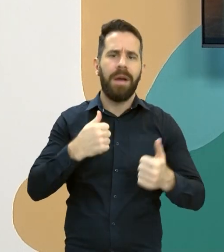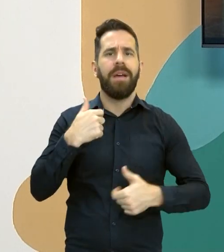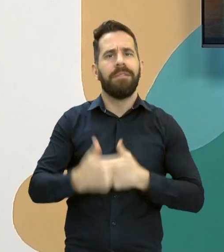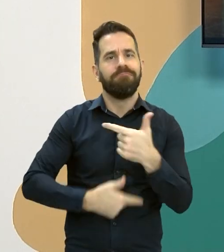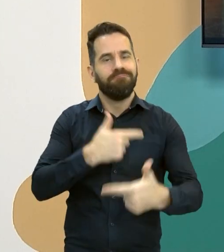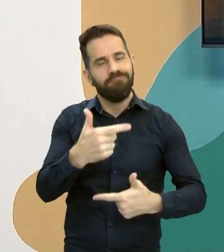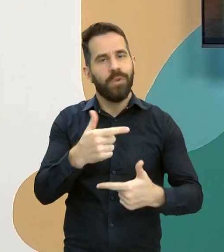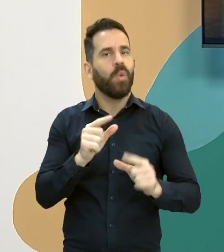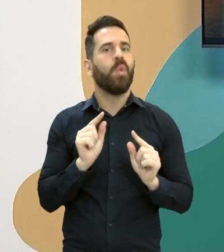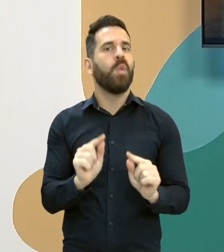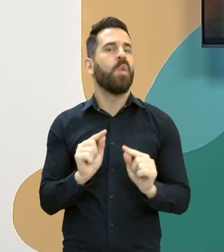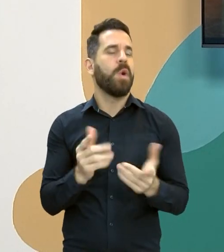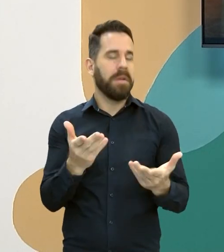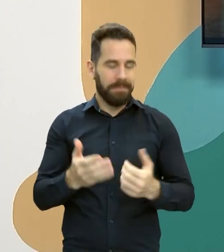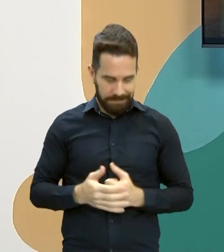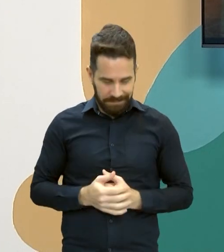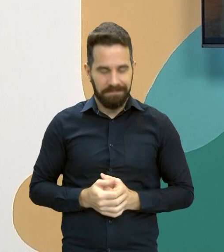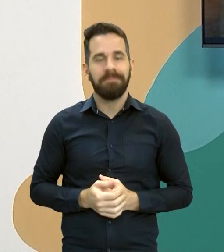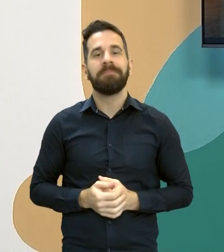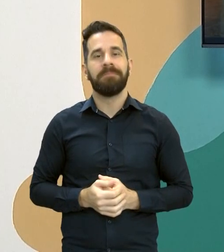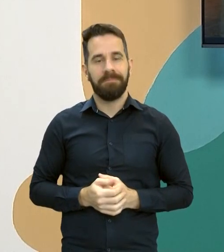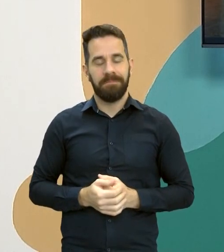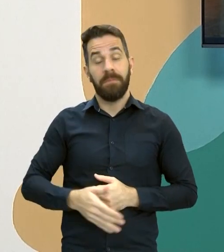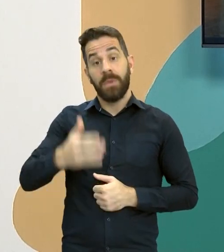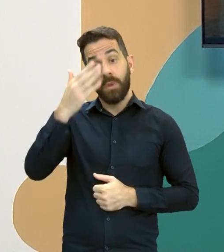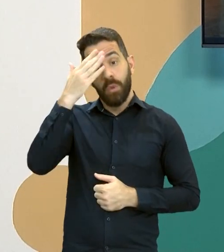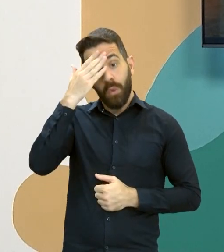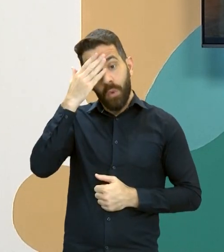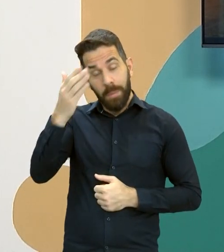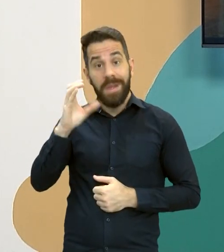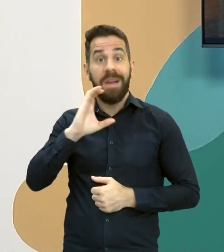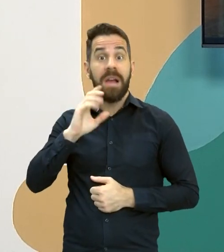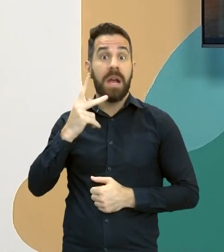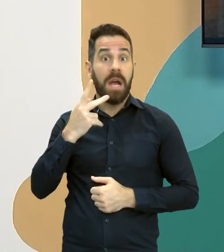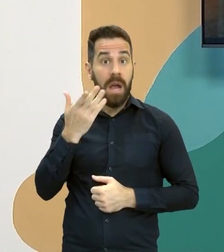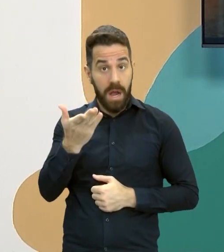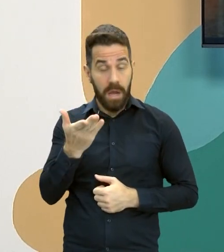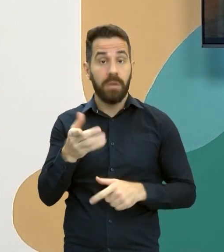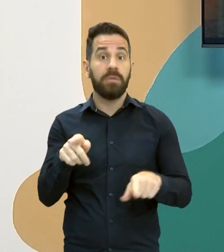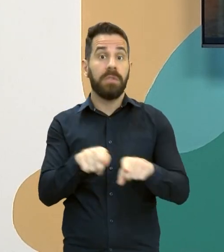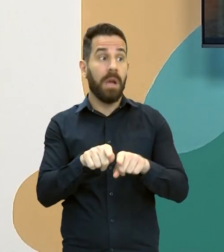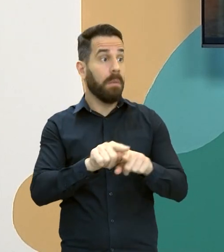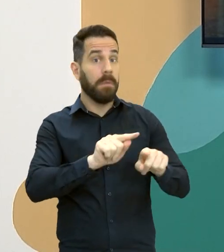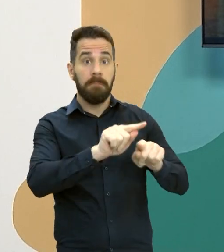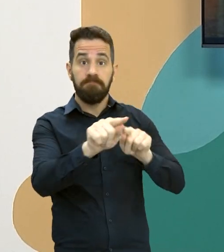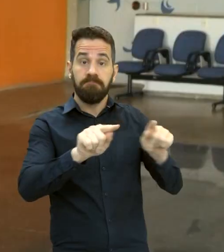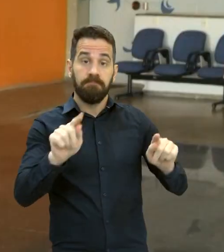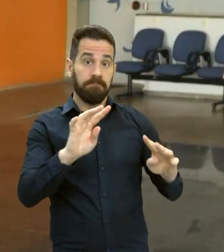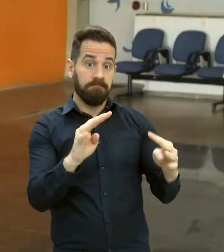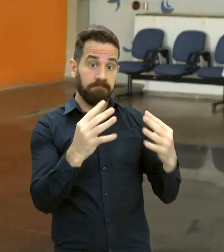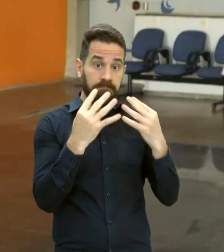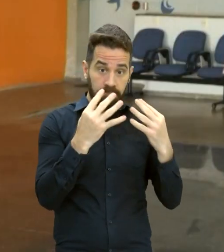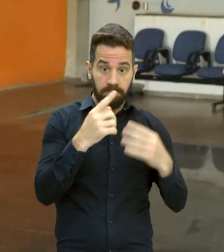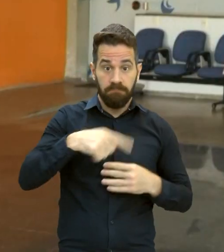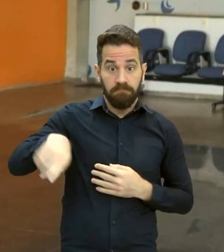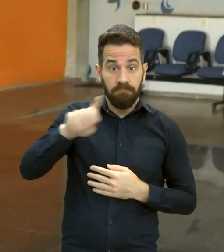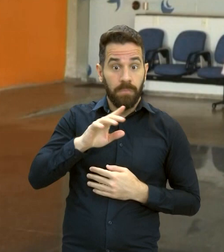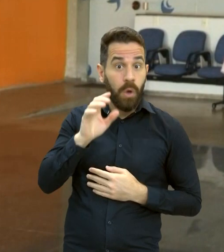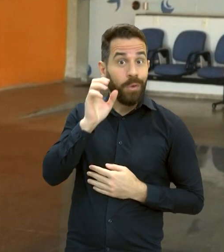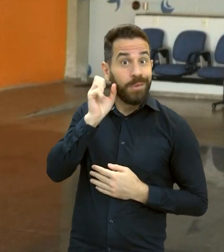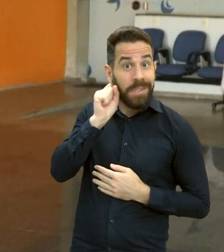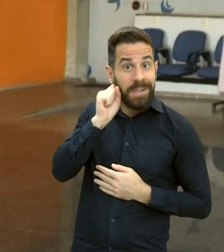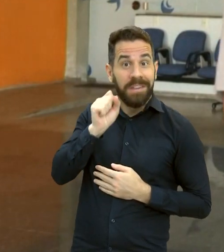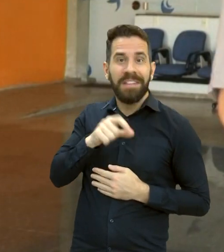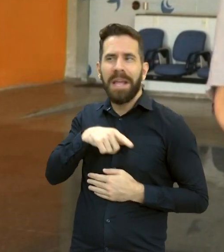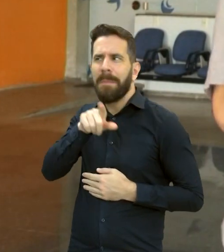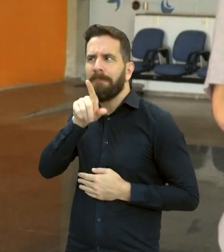com você, Gustavo. Obrigado, Cássio. Boa tarde para você. Boa tarde a todos que acompanham a TV UFG. Vocês estão escutando aí os passarinhos?